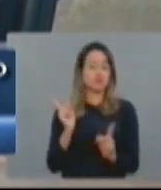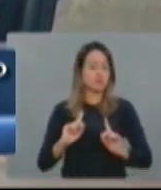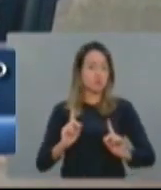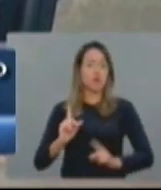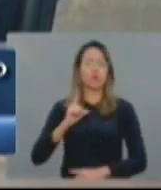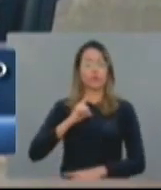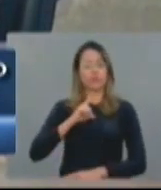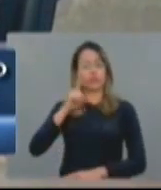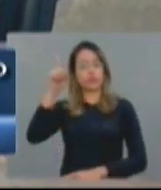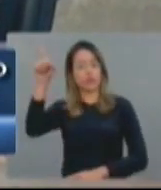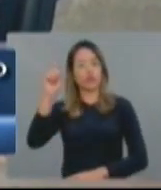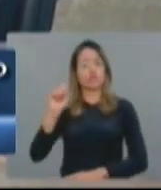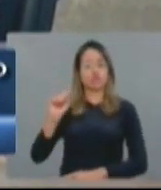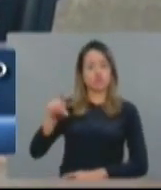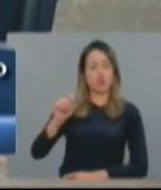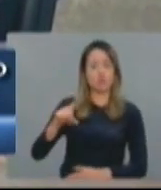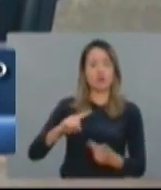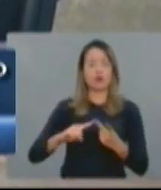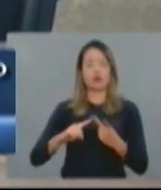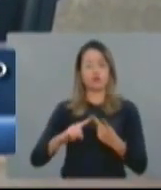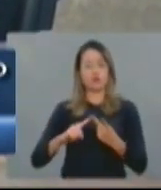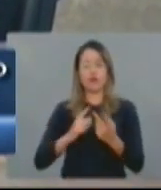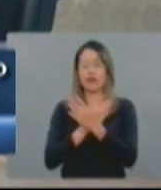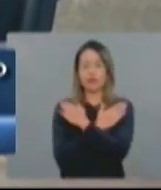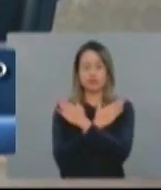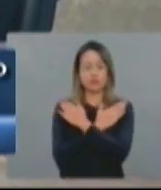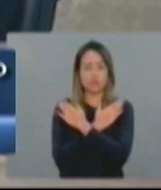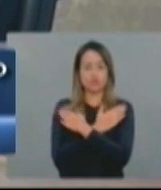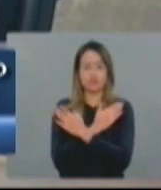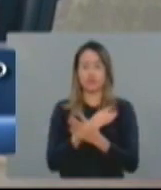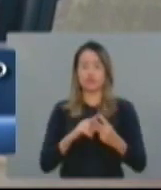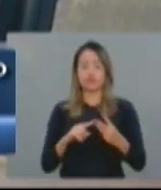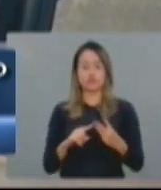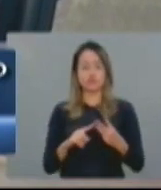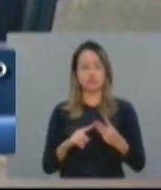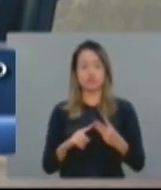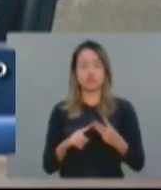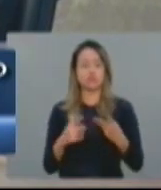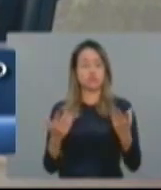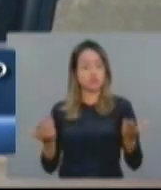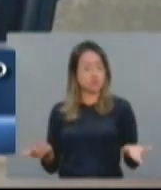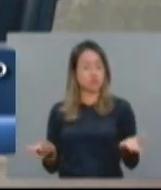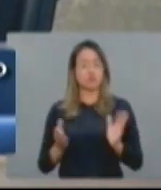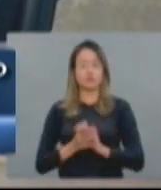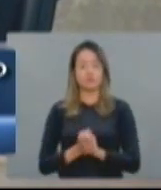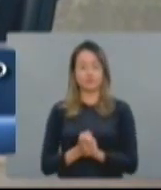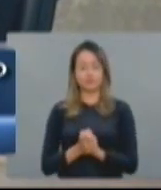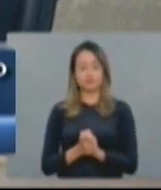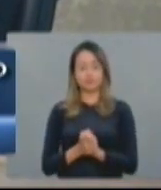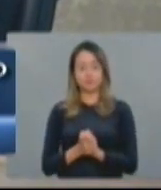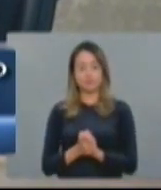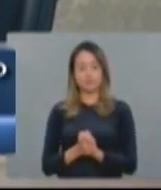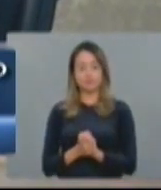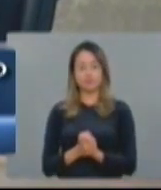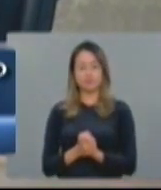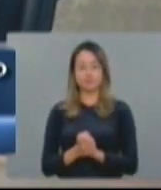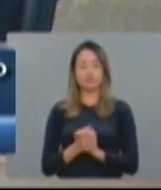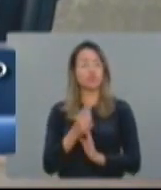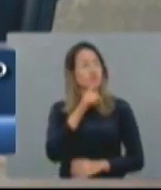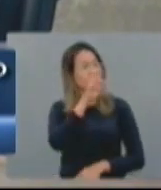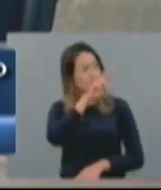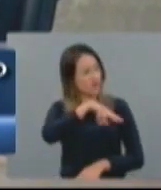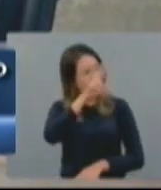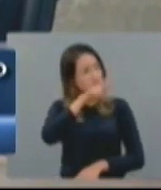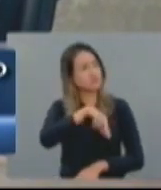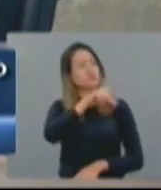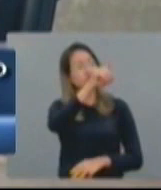de Juazeiro do Norte também, que contemplará a região do Cariri. Eu quero só colocar que vossa excelência tem toda a razão dos seus argumentos, está mais